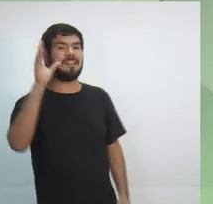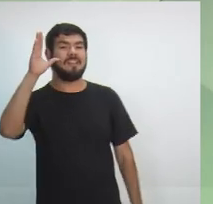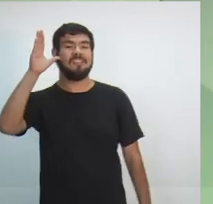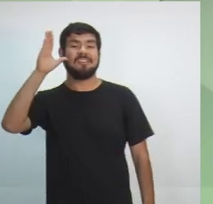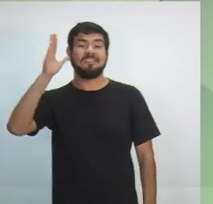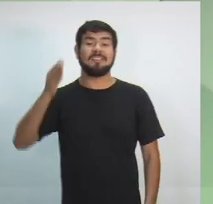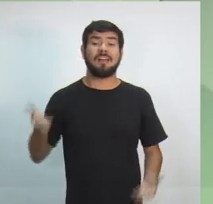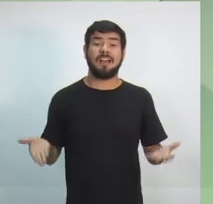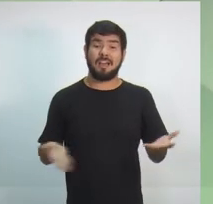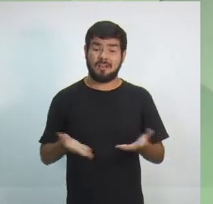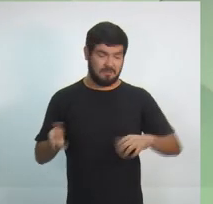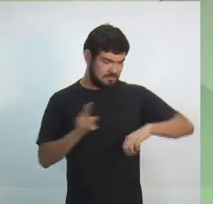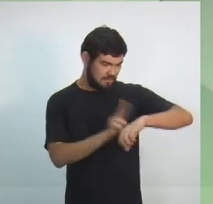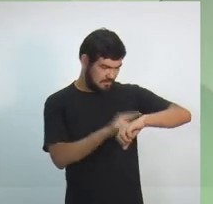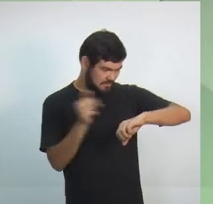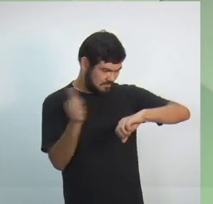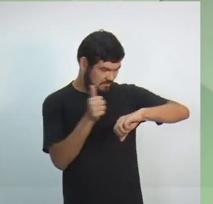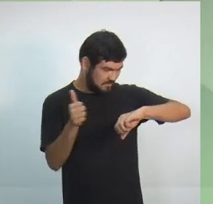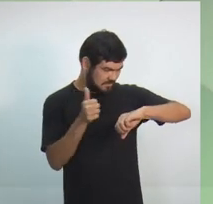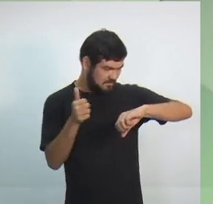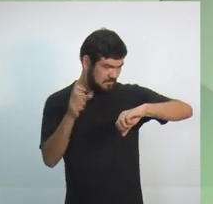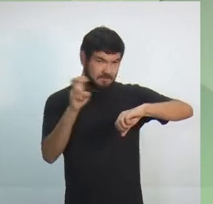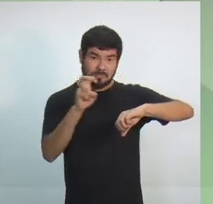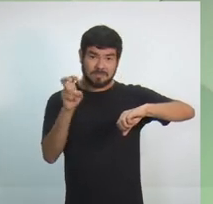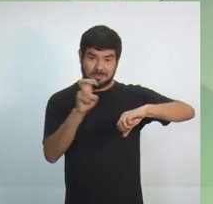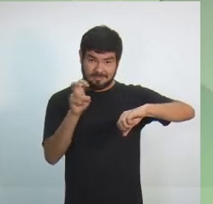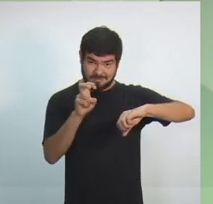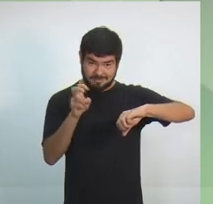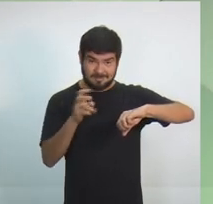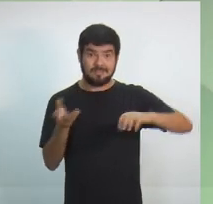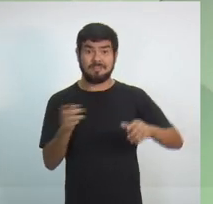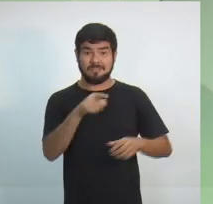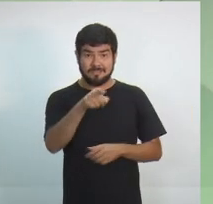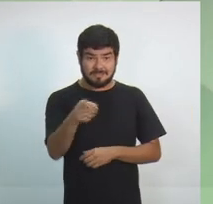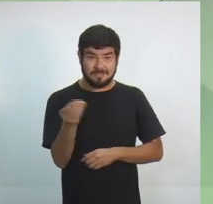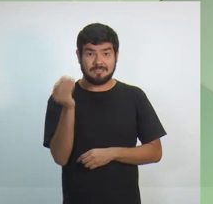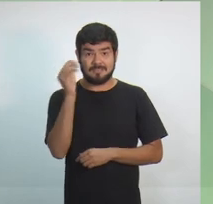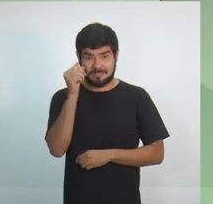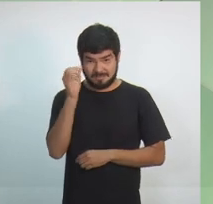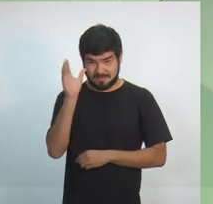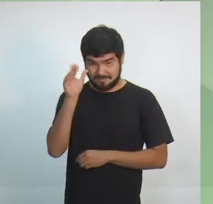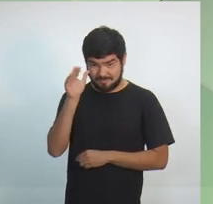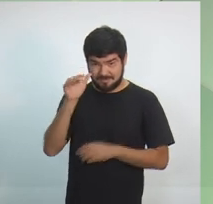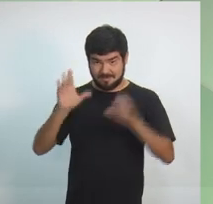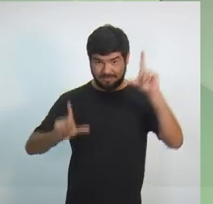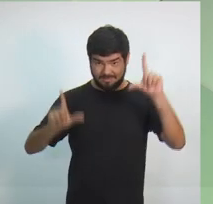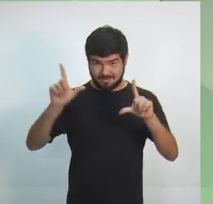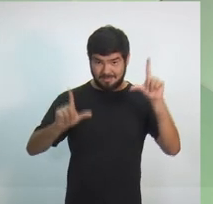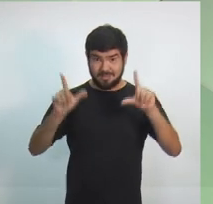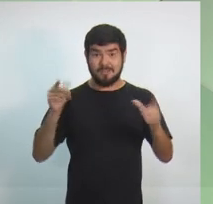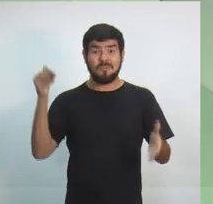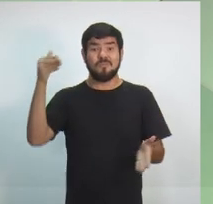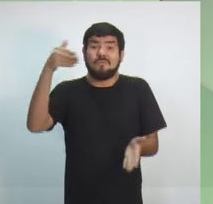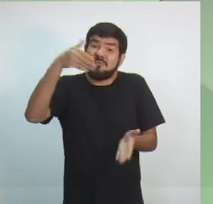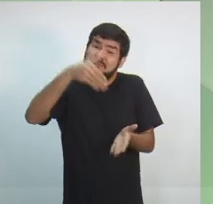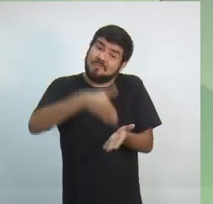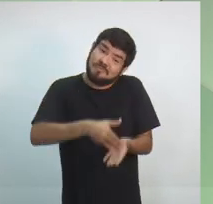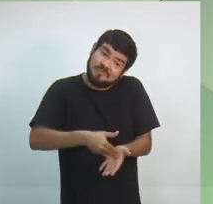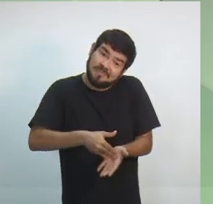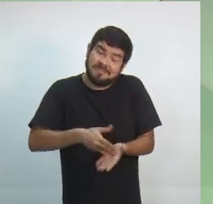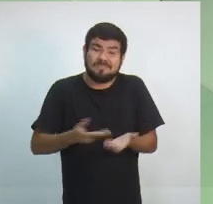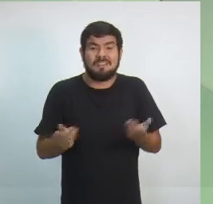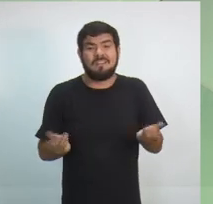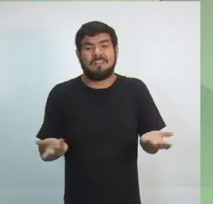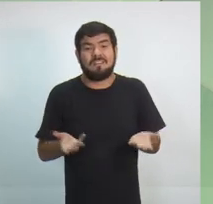Nesse momento, são 11 horas e 55 minutos. Você que acompanha o nosso debate temático. O último candidato, de acordo com a ordem de